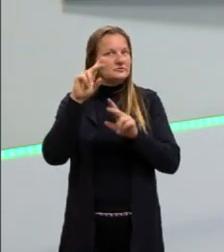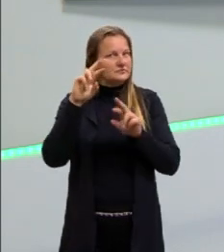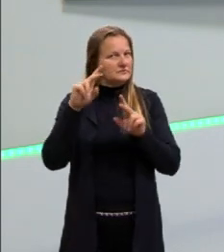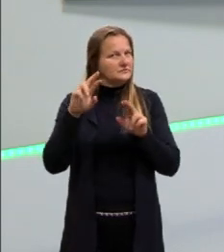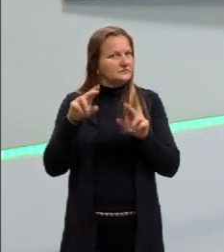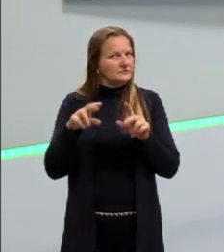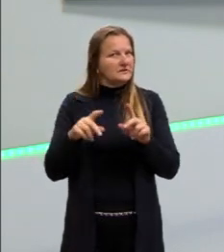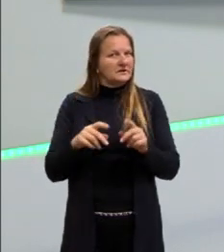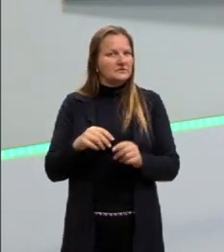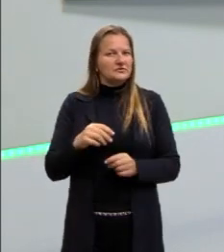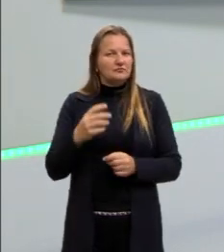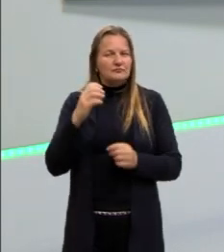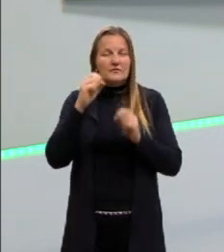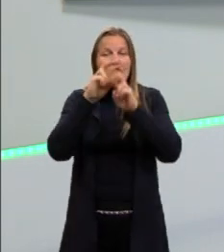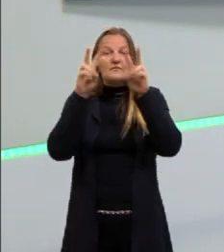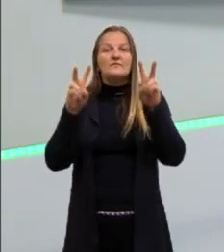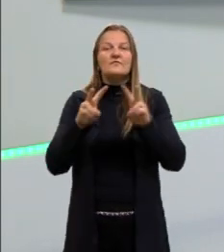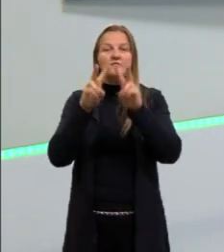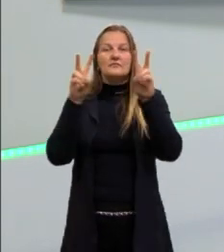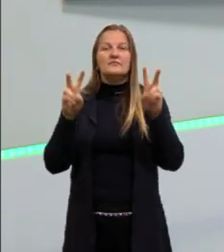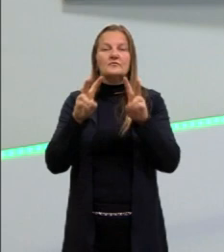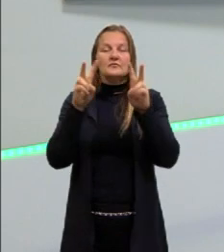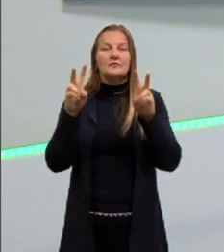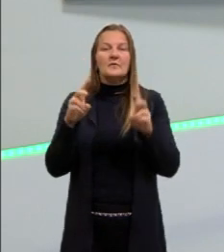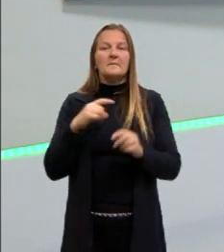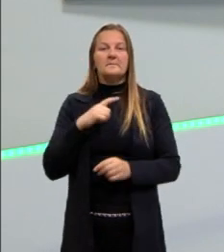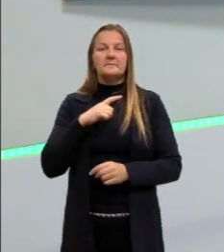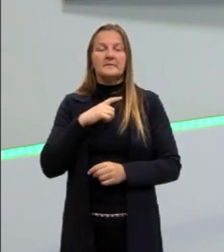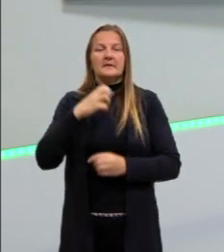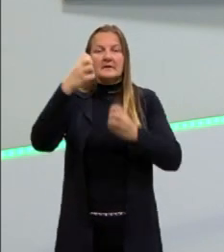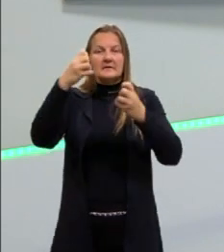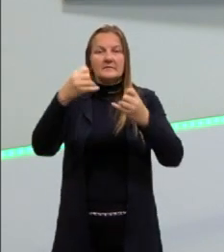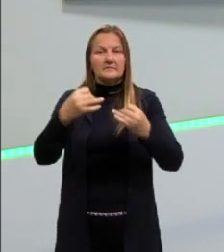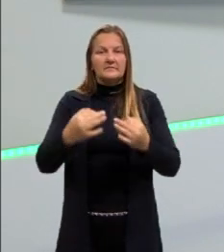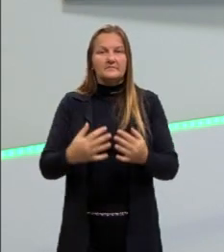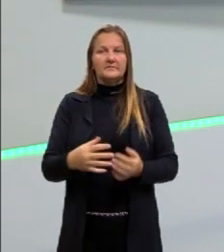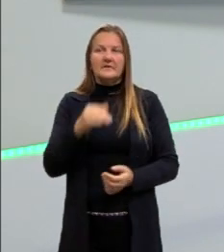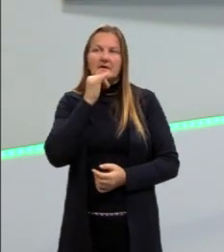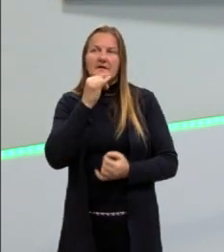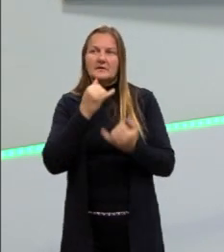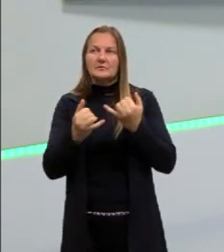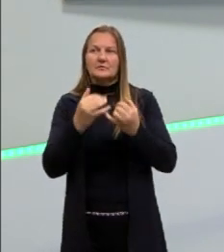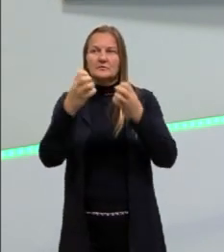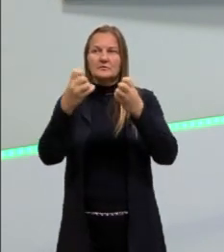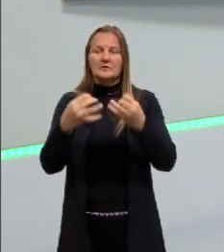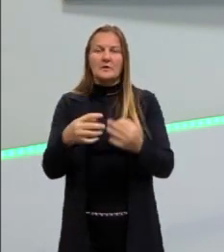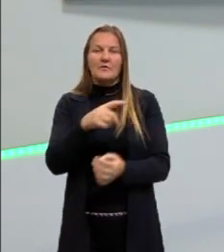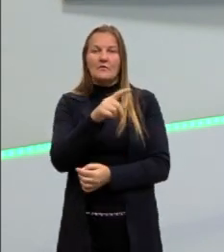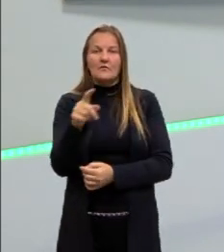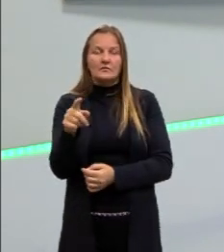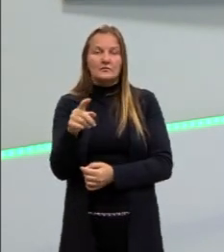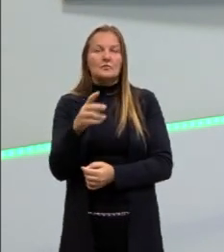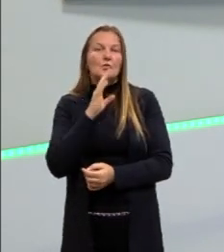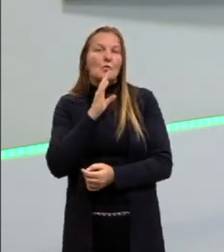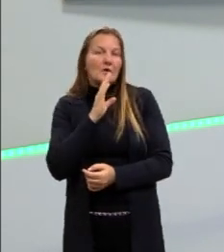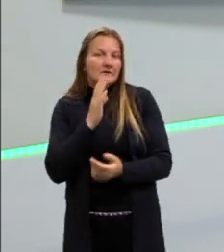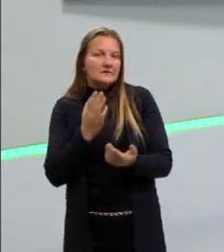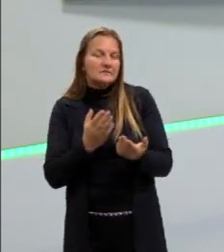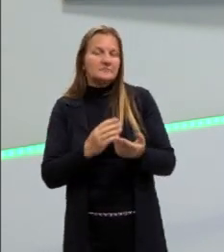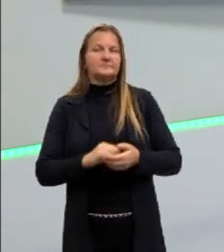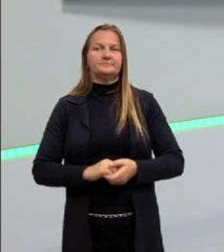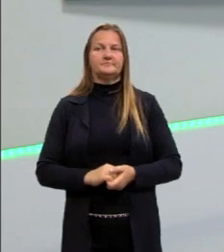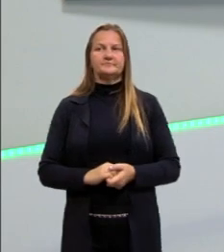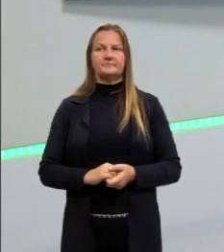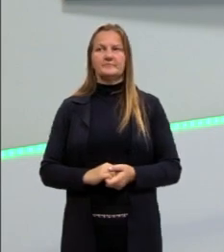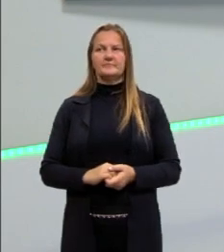visualizar, né? De ter um exemplo específico que vocês já vão saber. É um